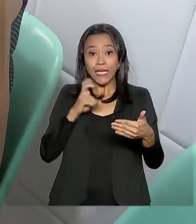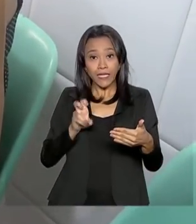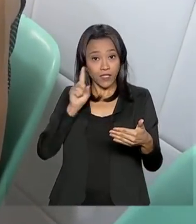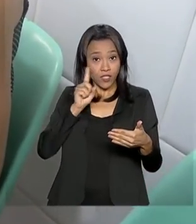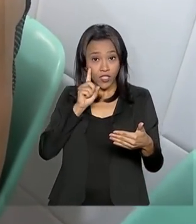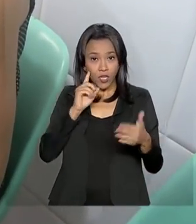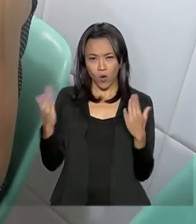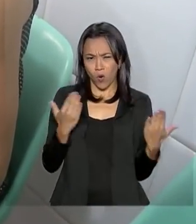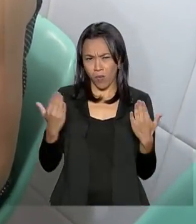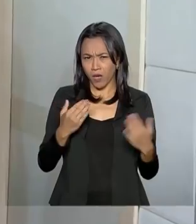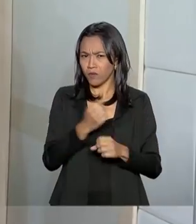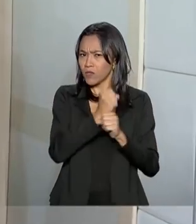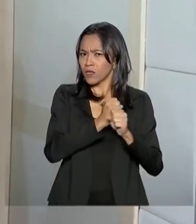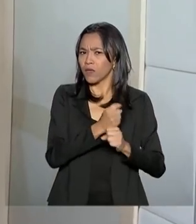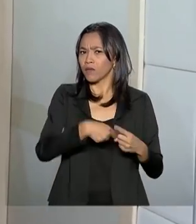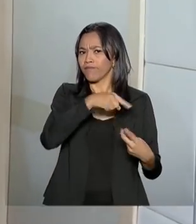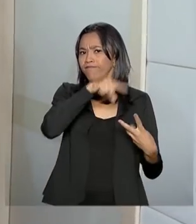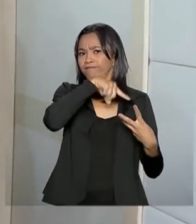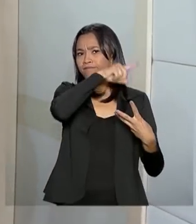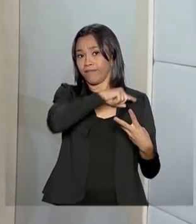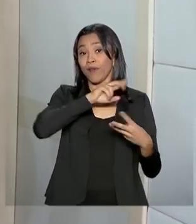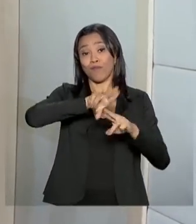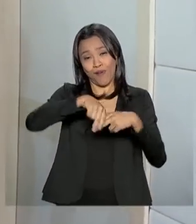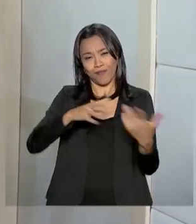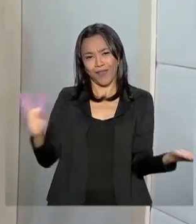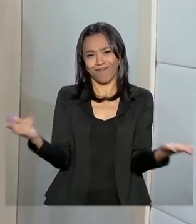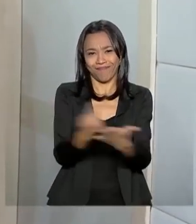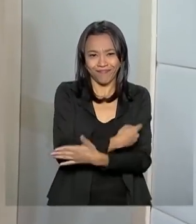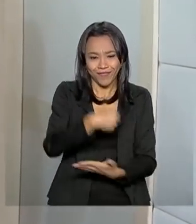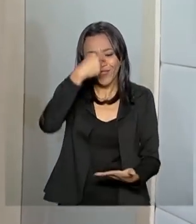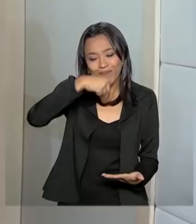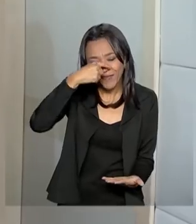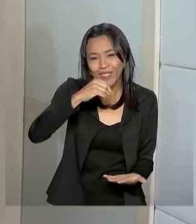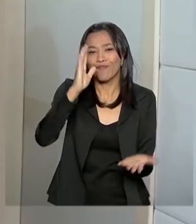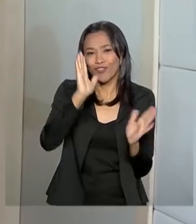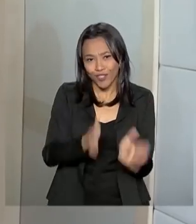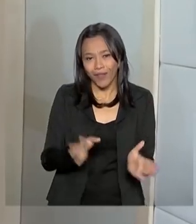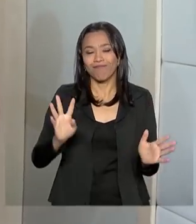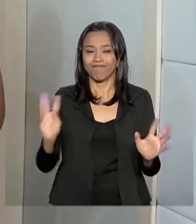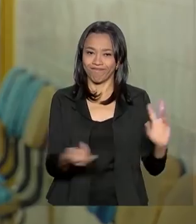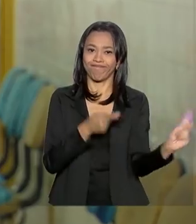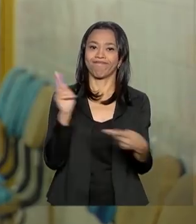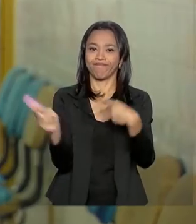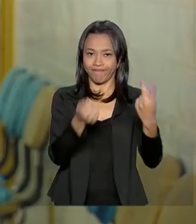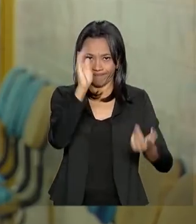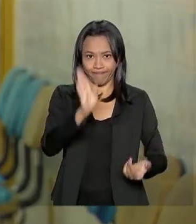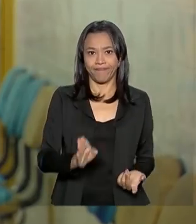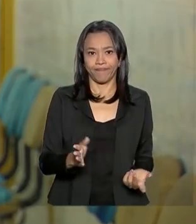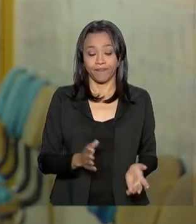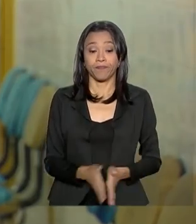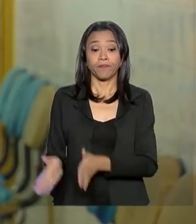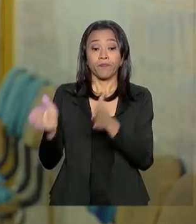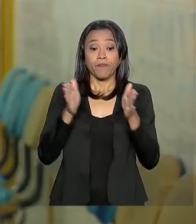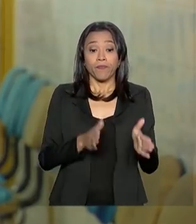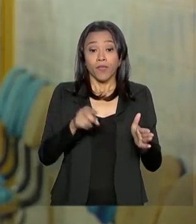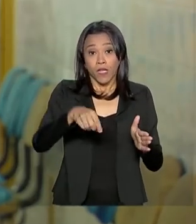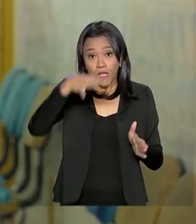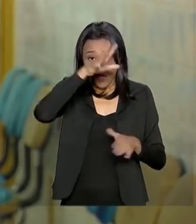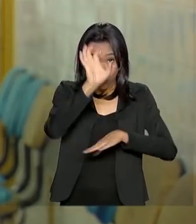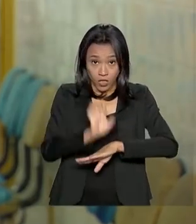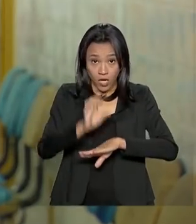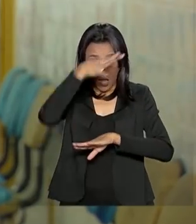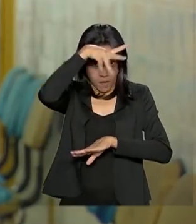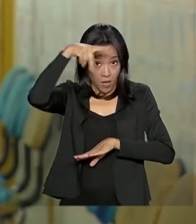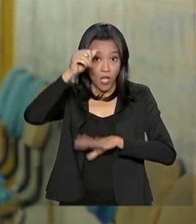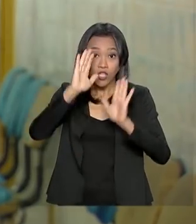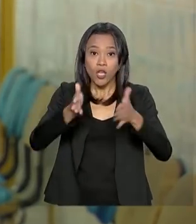aos anos anteriores, devido aos casos de gripe já notificados no país. No Amazonas, a campanha já